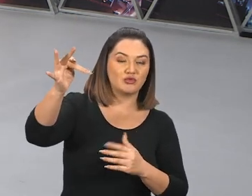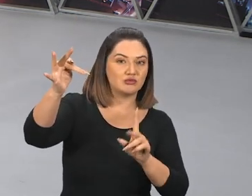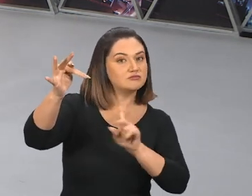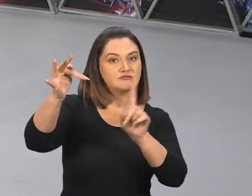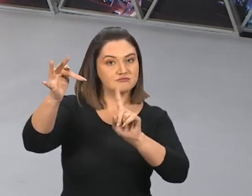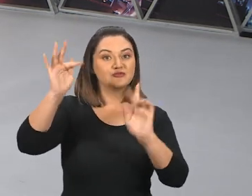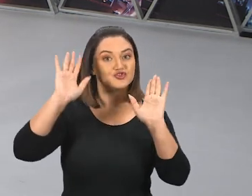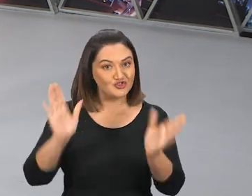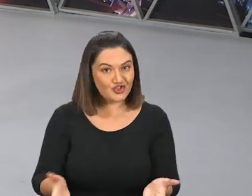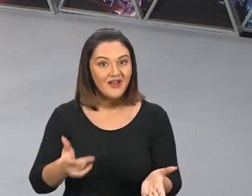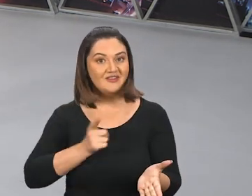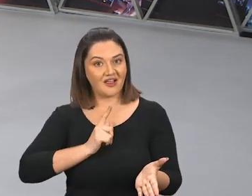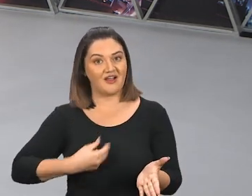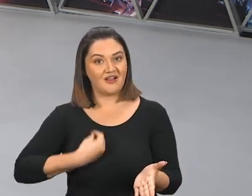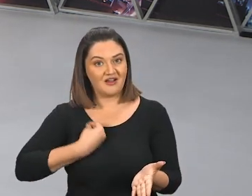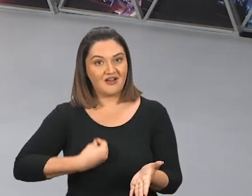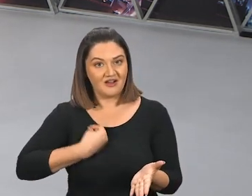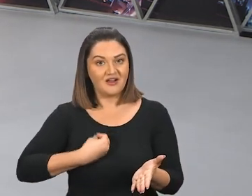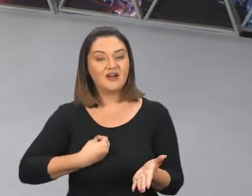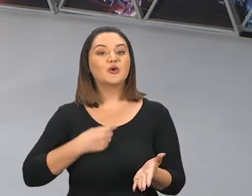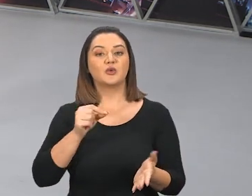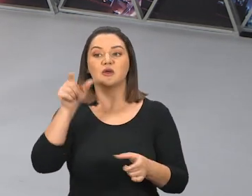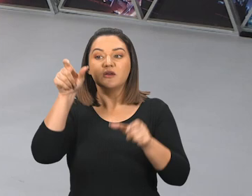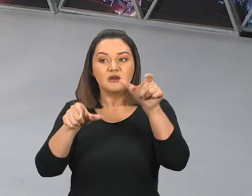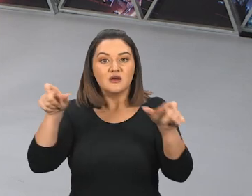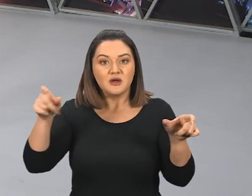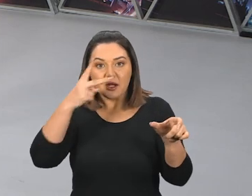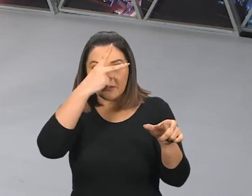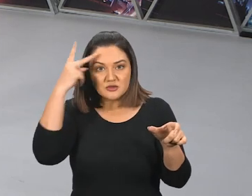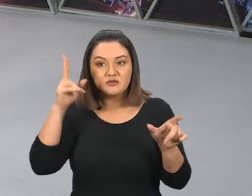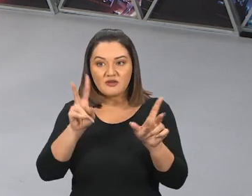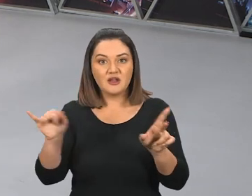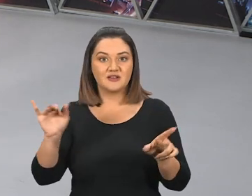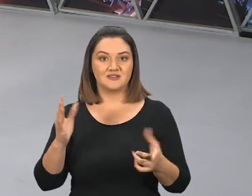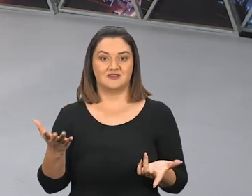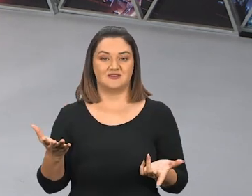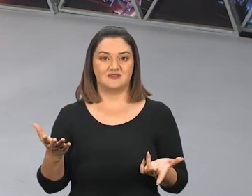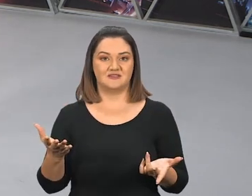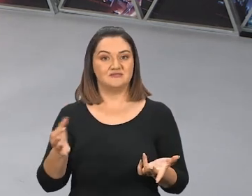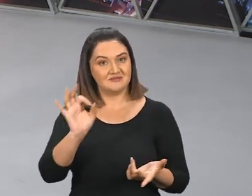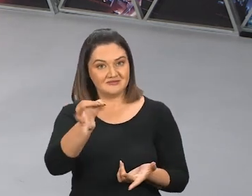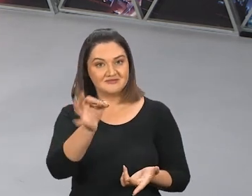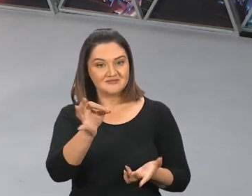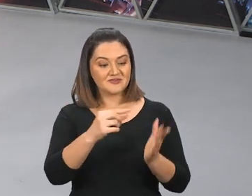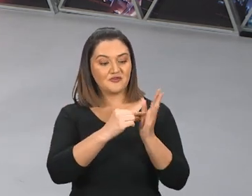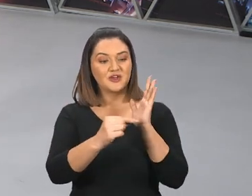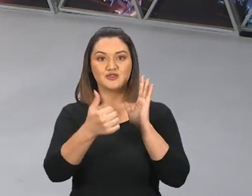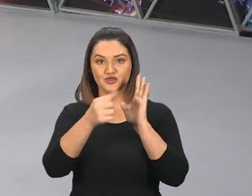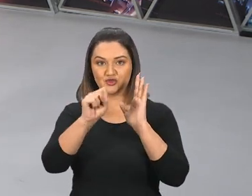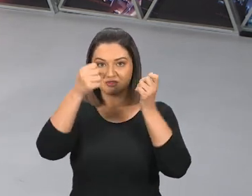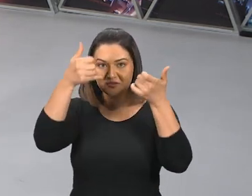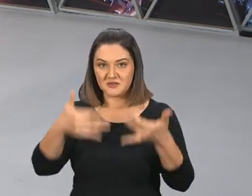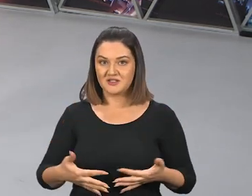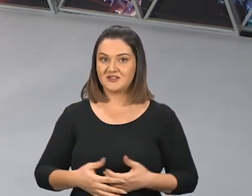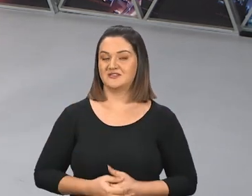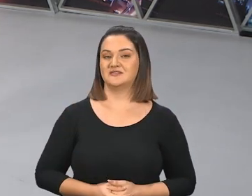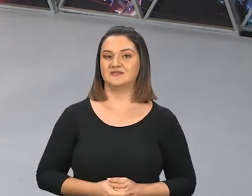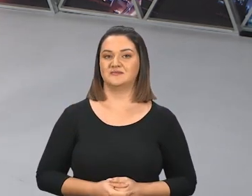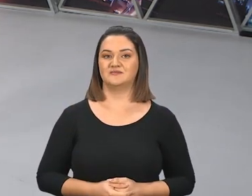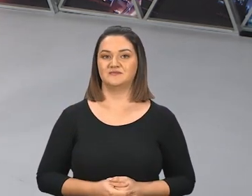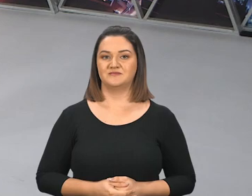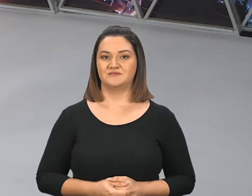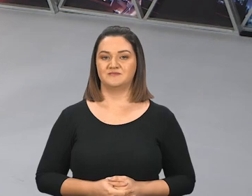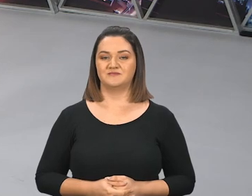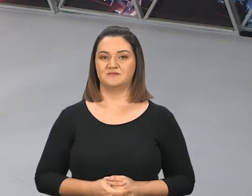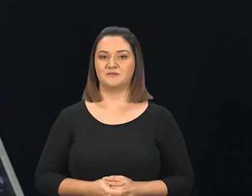veio. Que o anticristo já está no meio de nós. Sim, senhor. É isso que diz o verso 18. Entendeu?